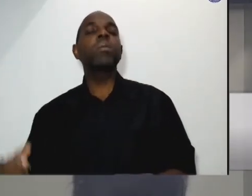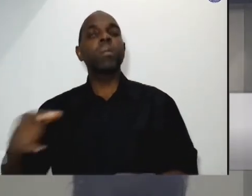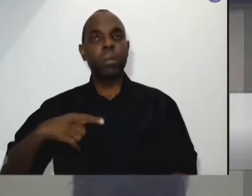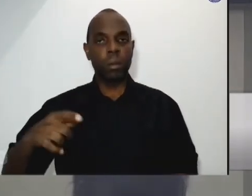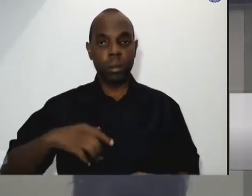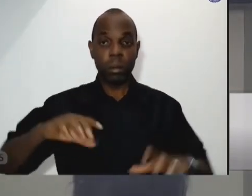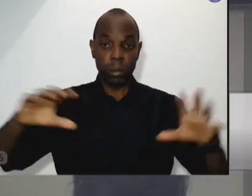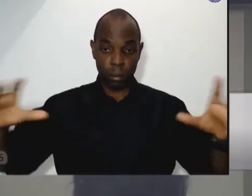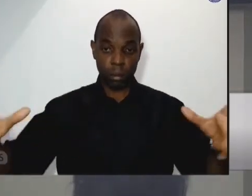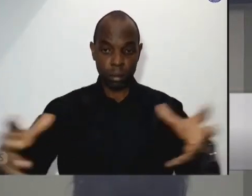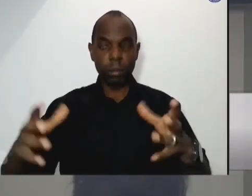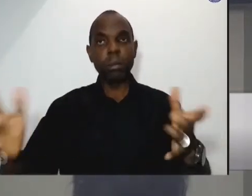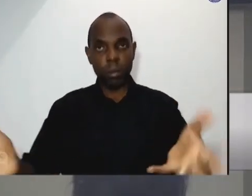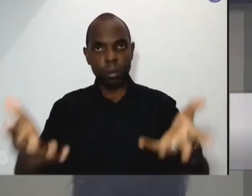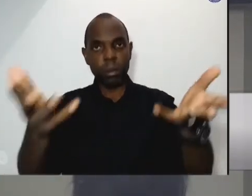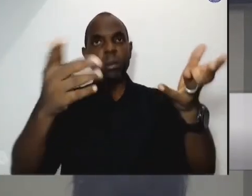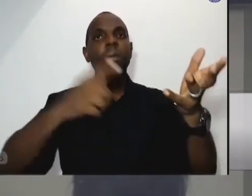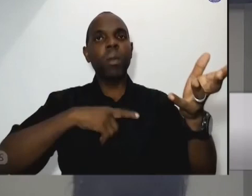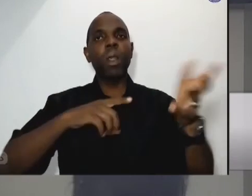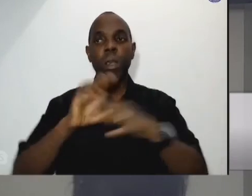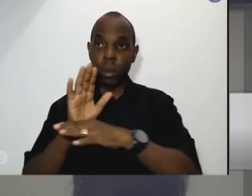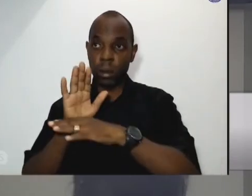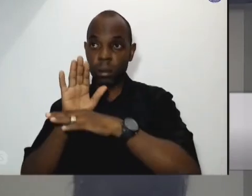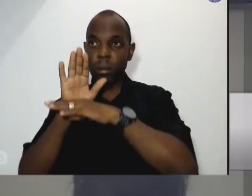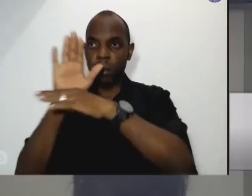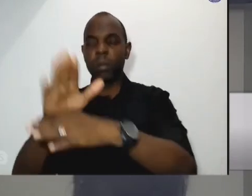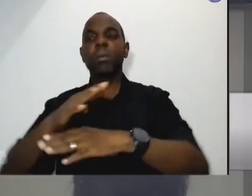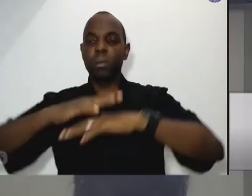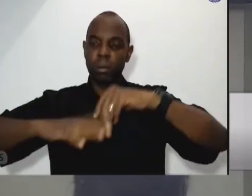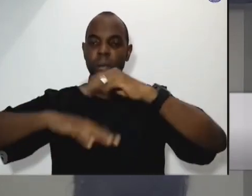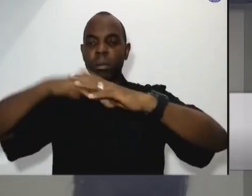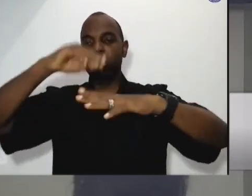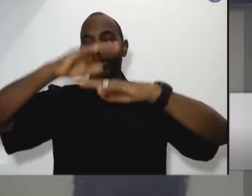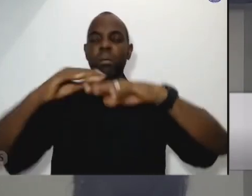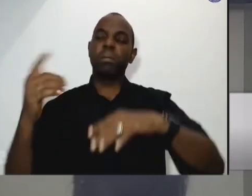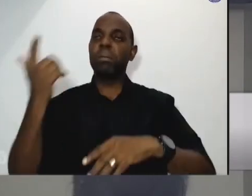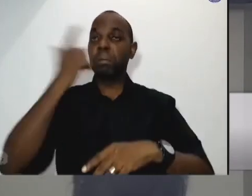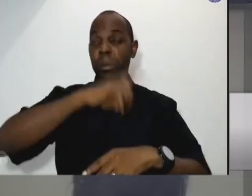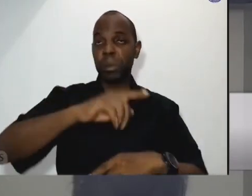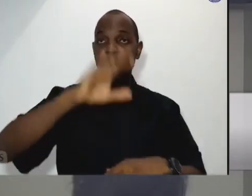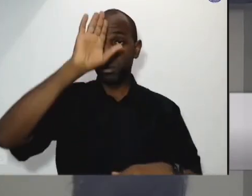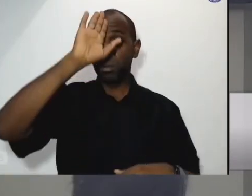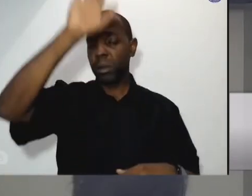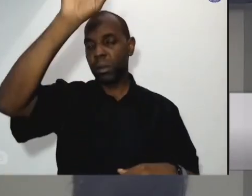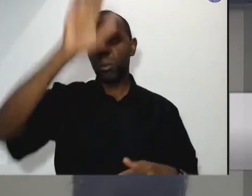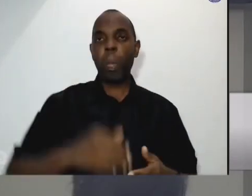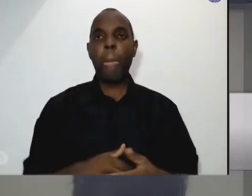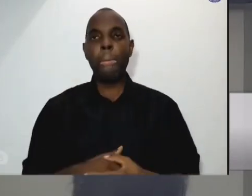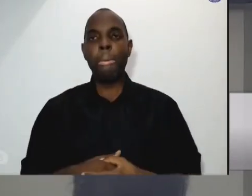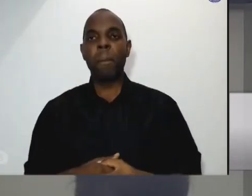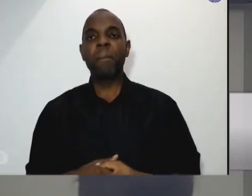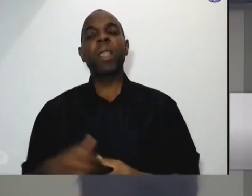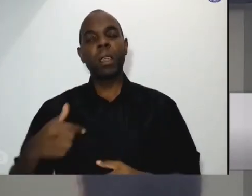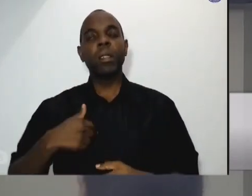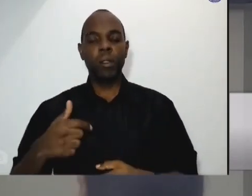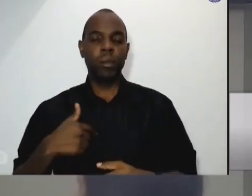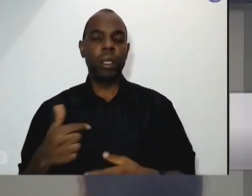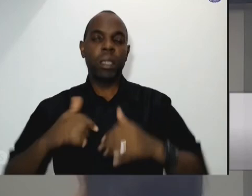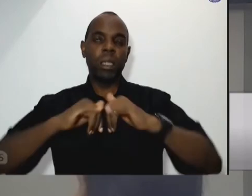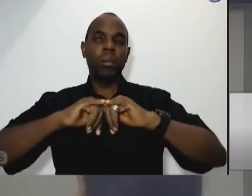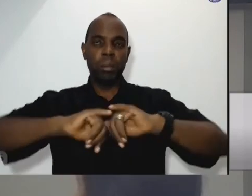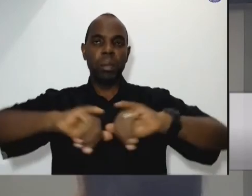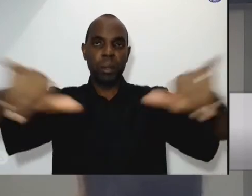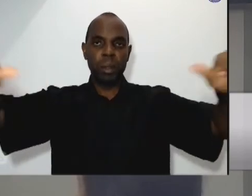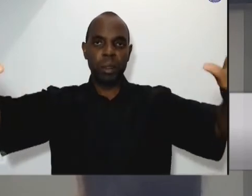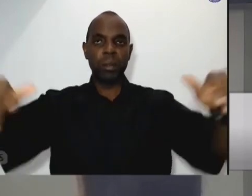a primeira parte é a formação e a capacitação tá então gente a minha mensagem final é o seguinte qual será